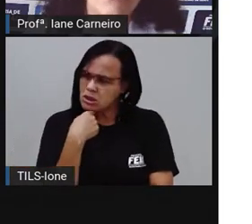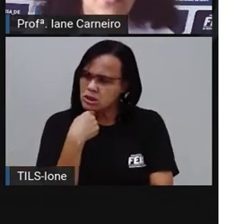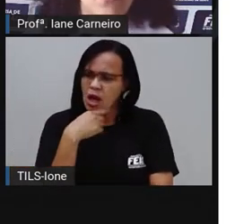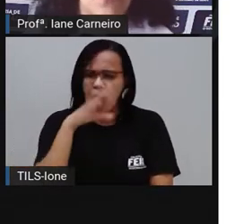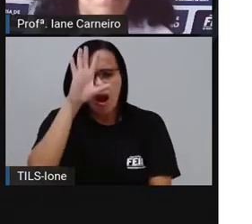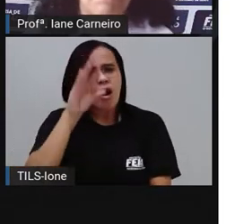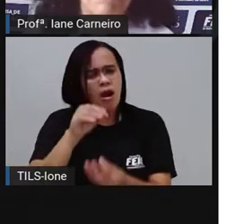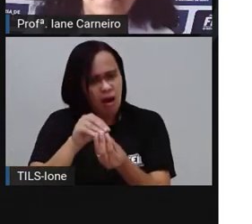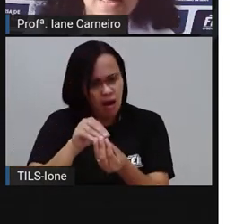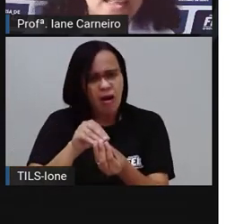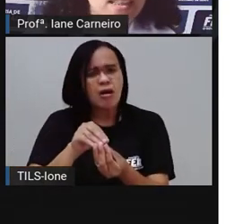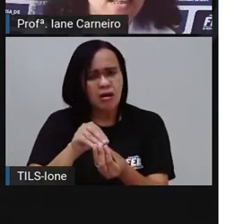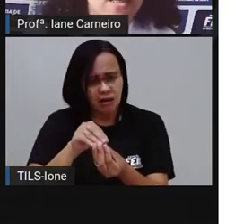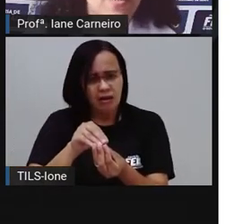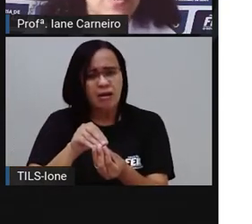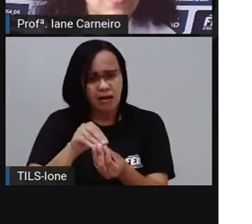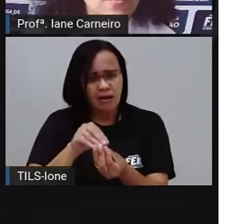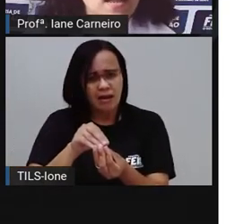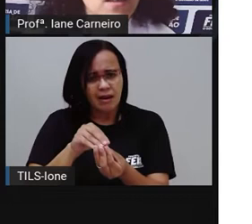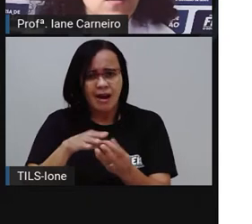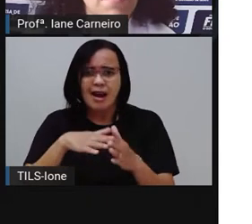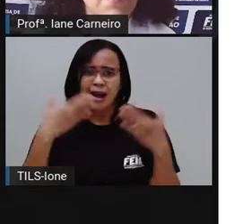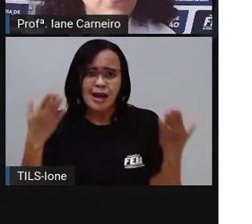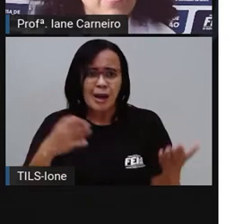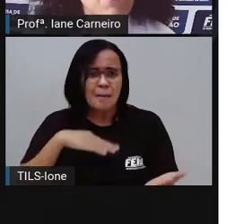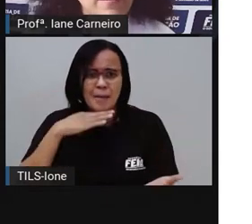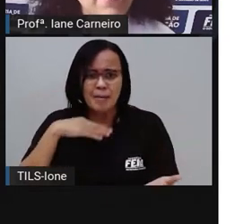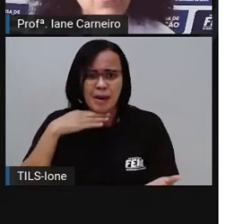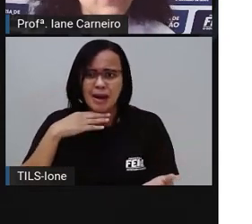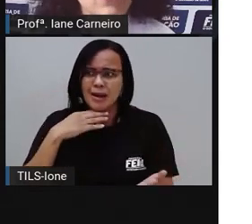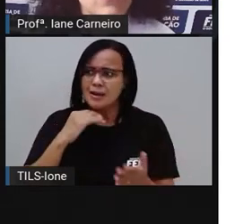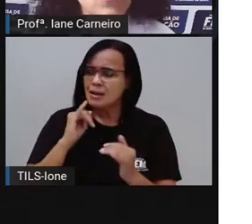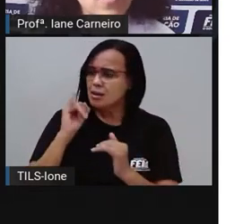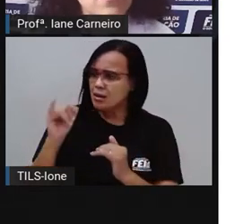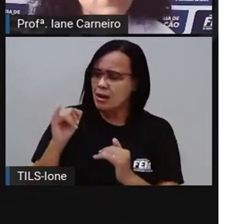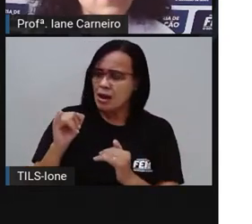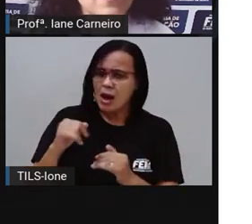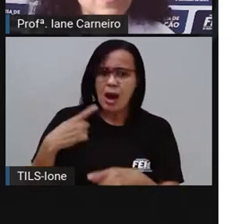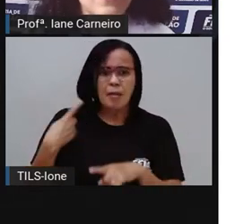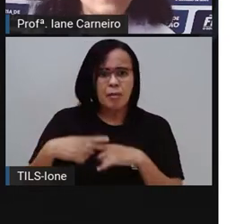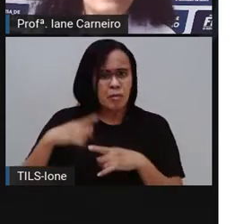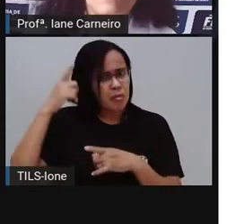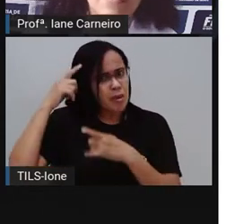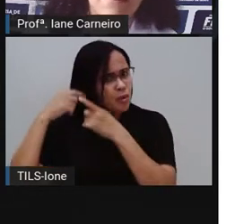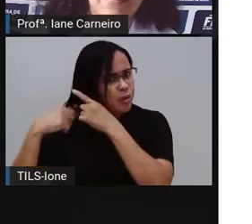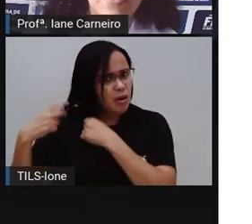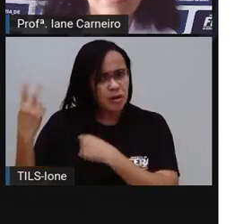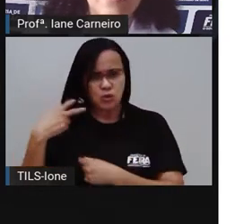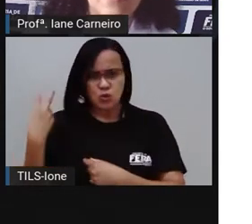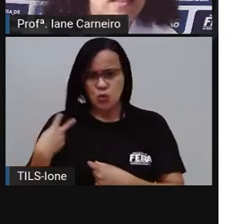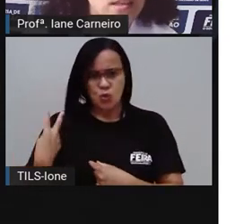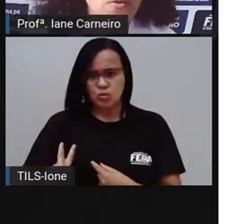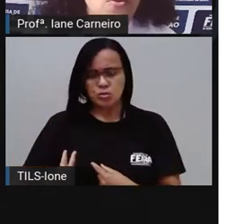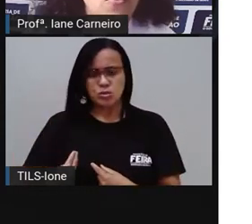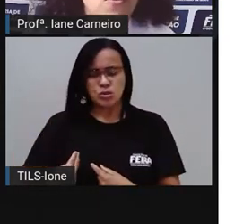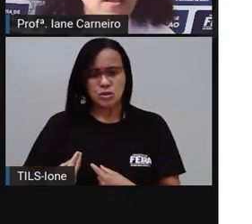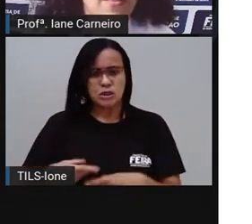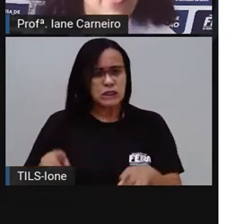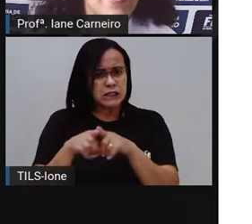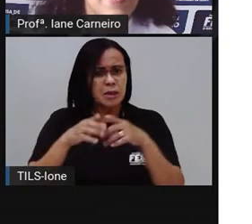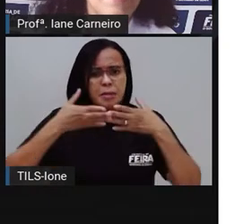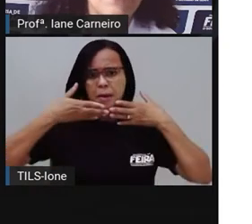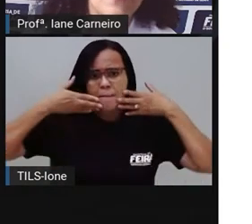mãe e falou. Mãe, então, sabe por que o meu cabelo não voa? E a minha pele é assim, dessa cor?